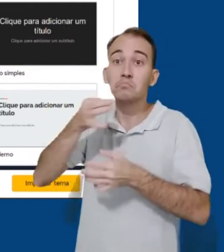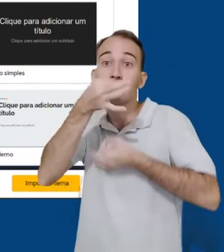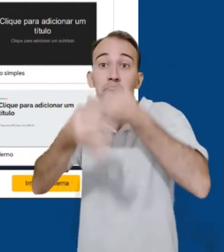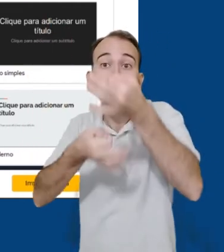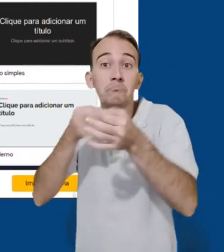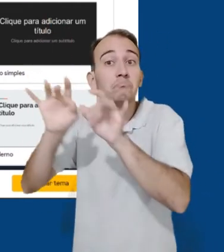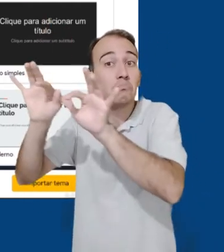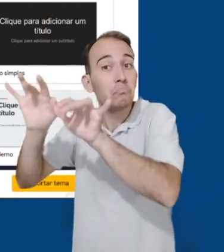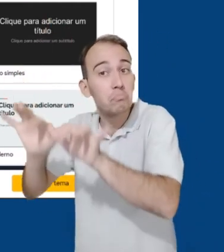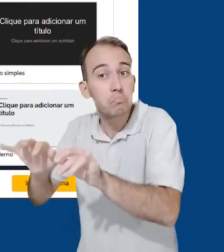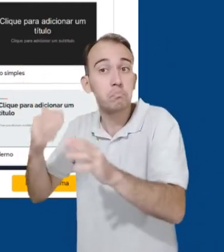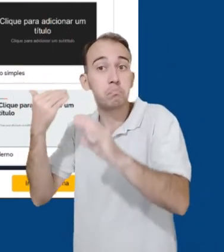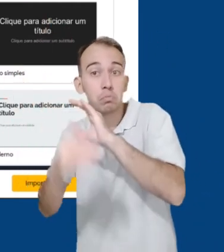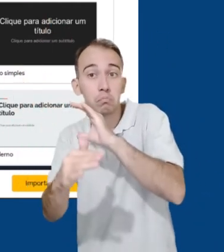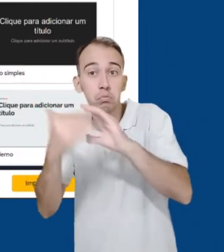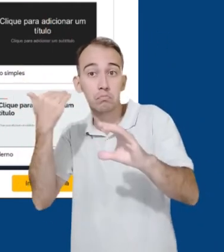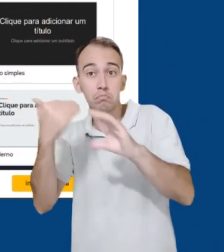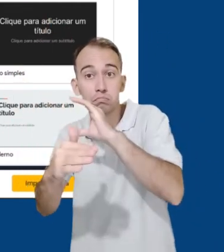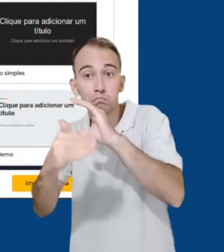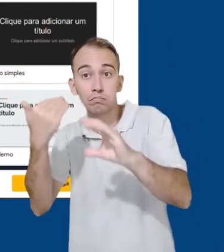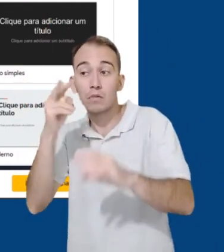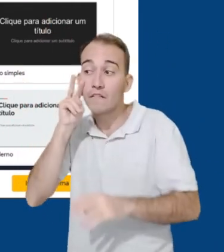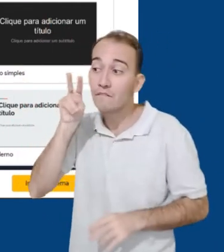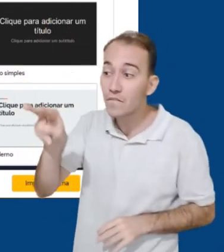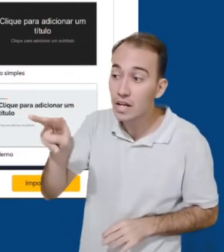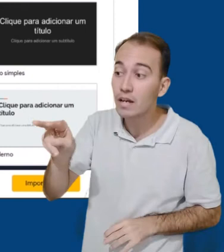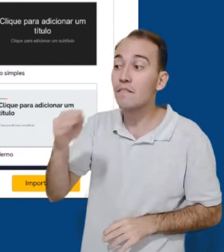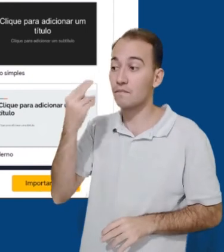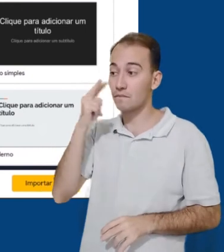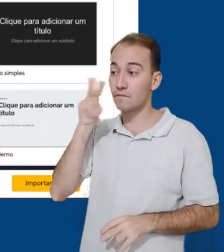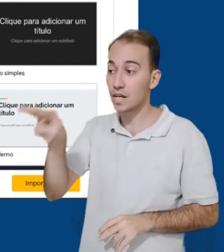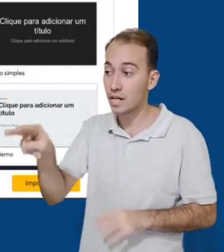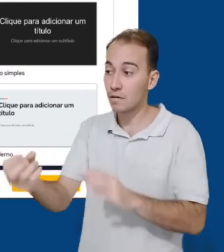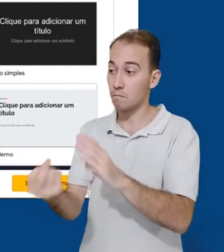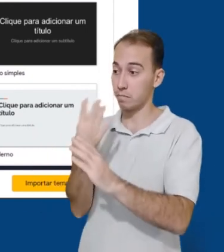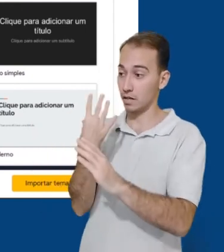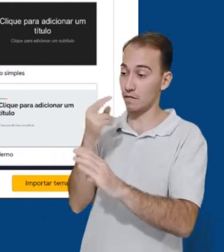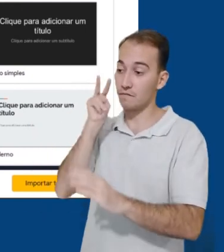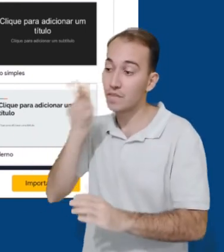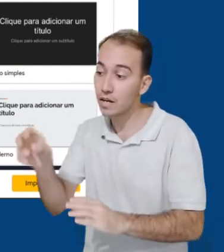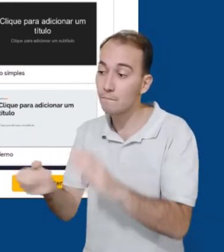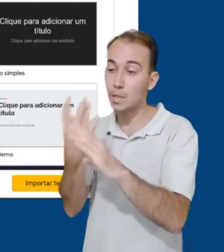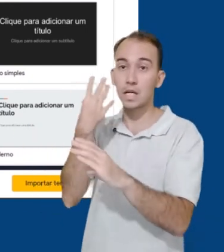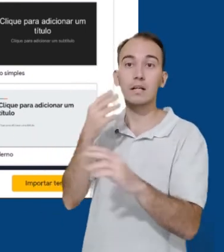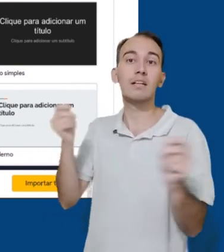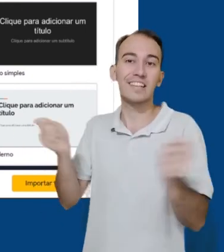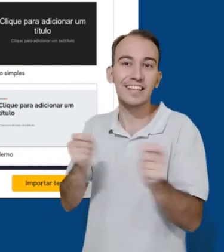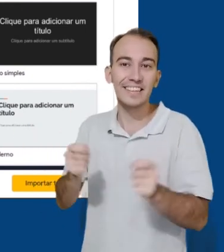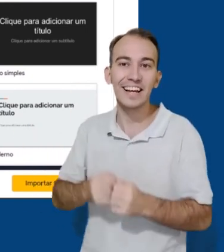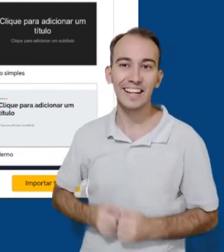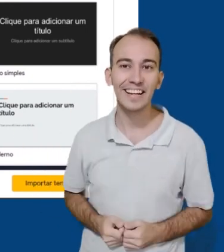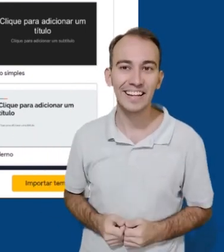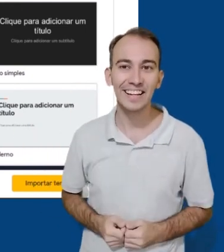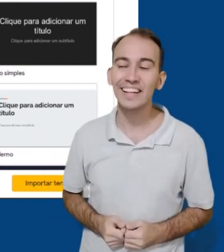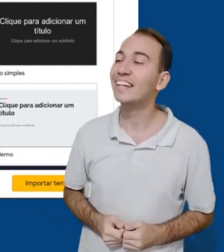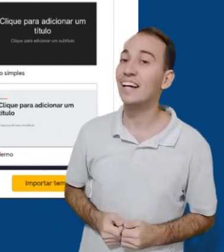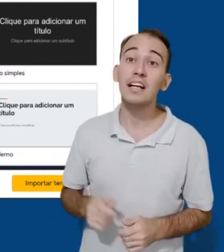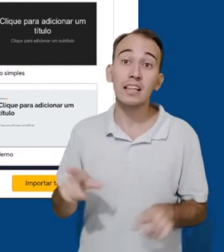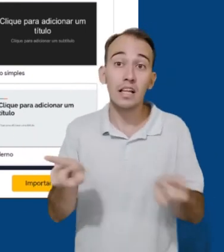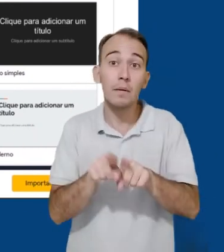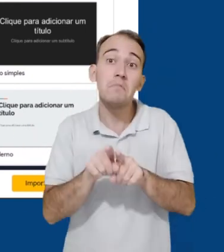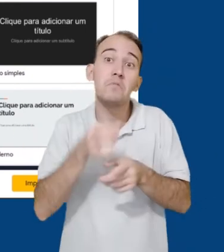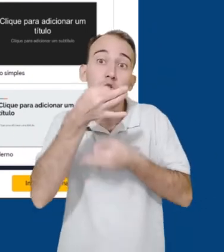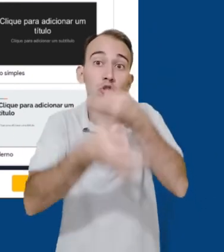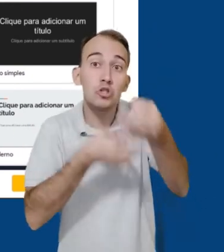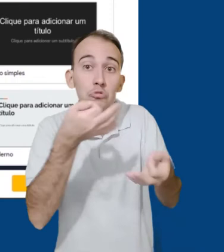abrirá e podemos digitar um comentário. Será sempre visível, mas ao clicar sobre ele, a forma a qual ele está vinculado será destacada.